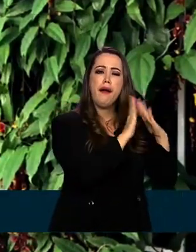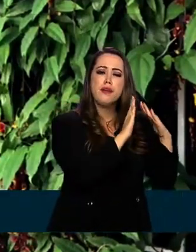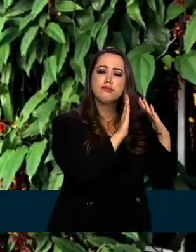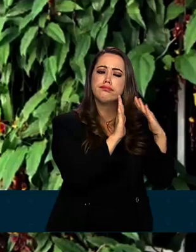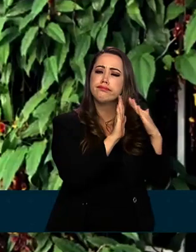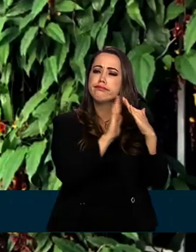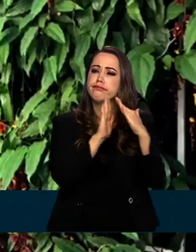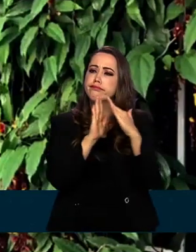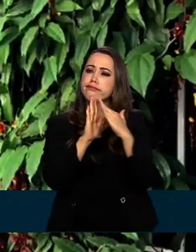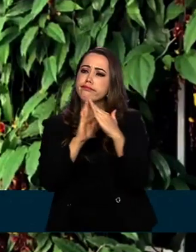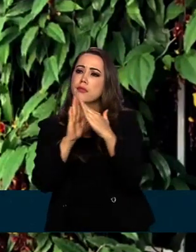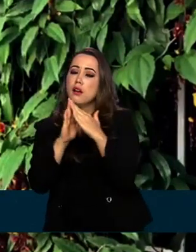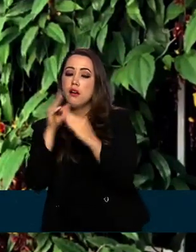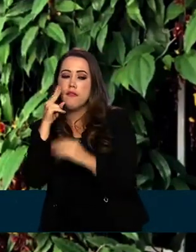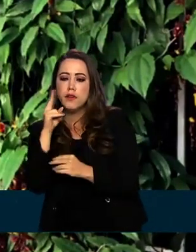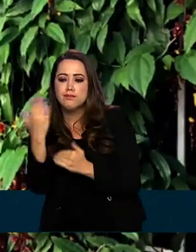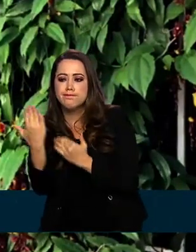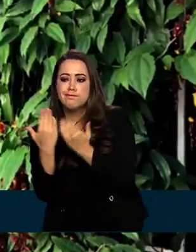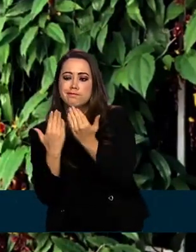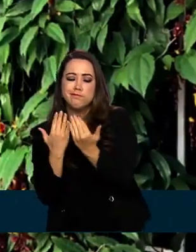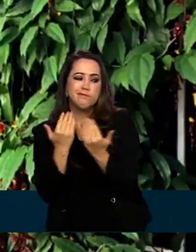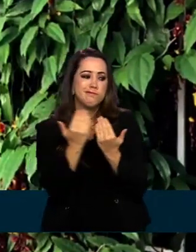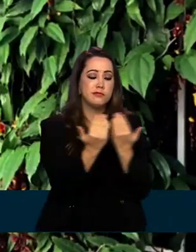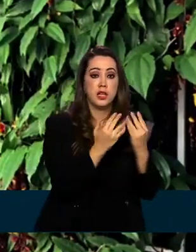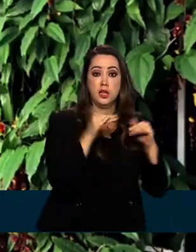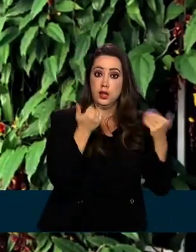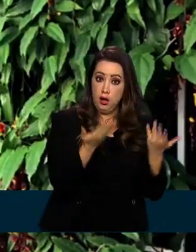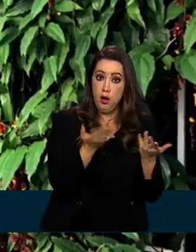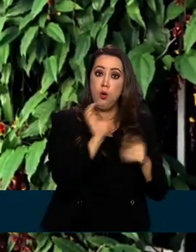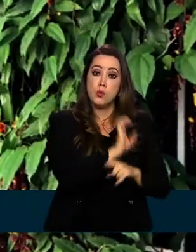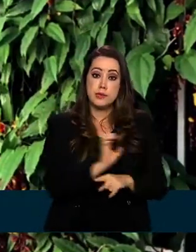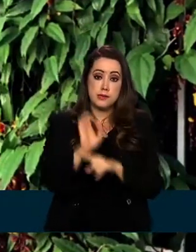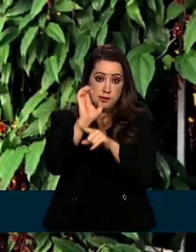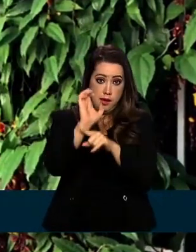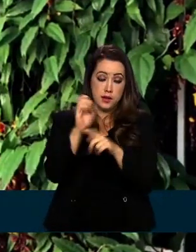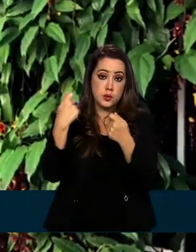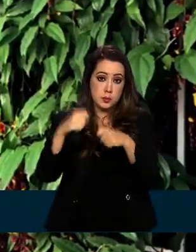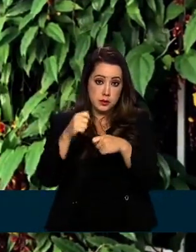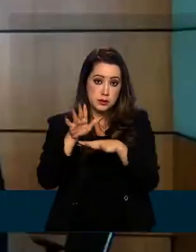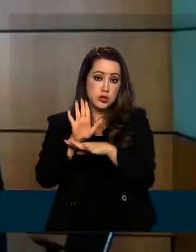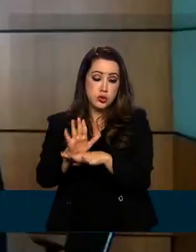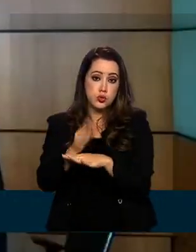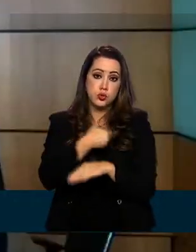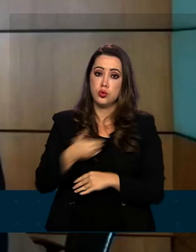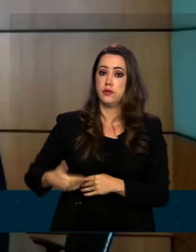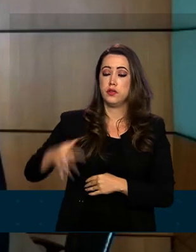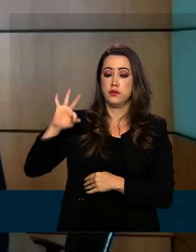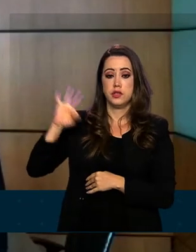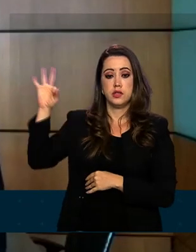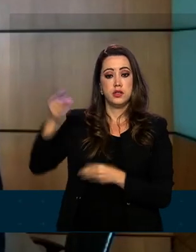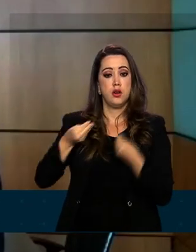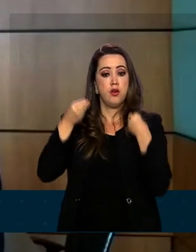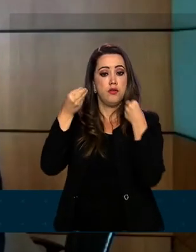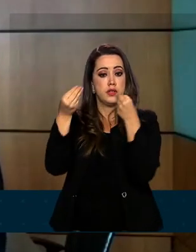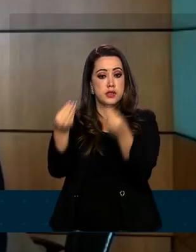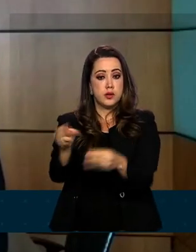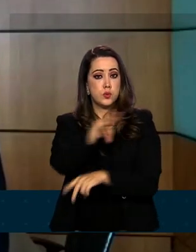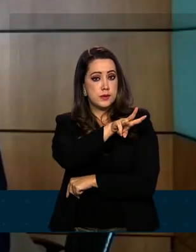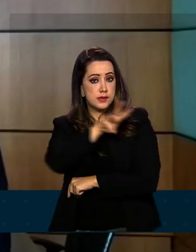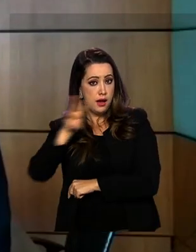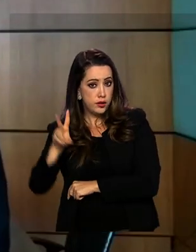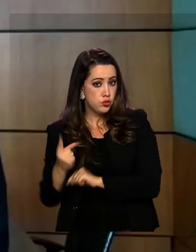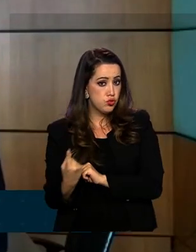rurais. E para ajudar os estados nessa tarefa, criou uma plataforma digital. Já que os estados não conseguem fazer